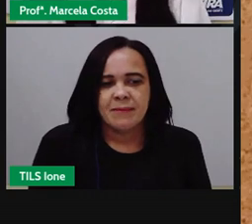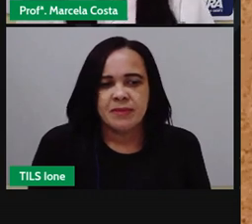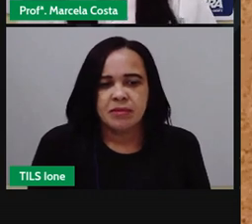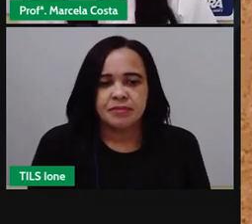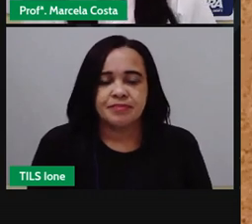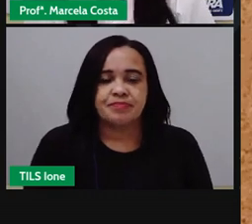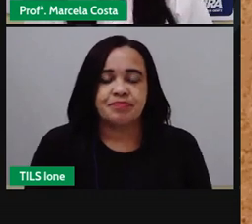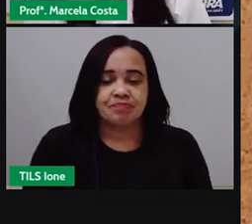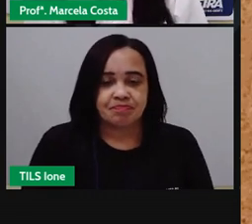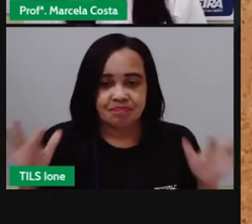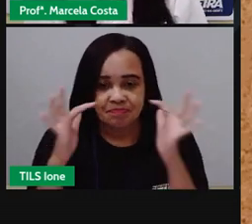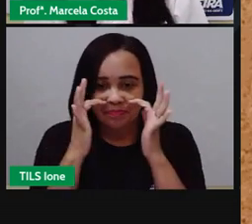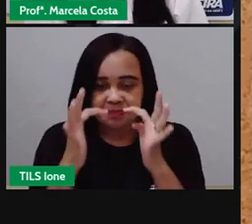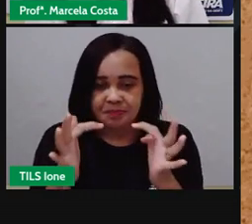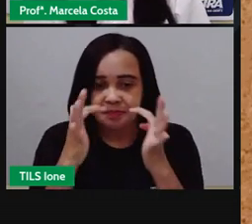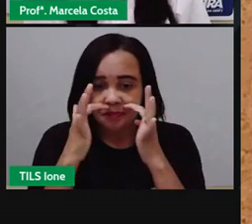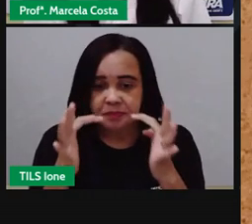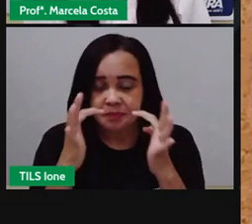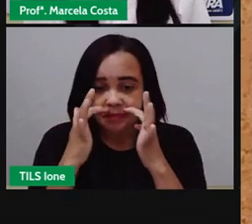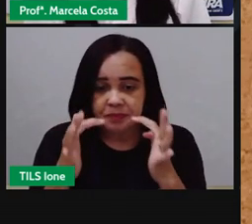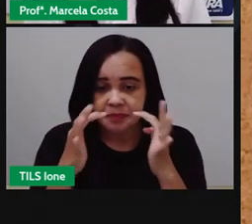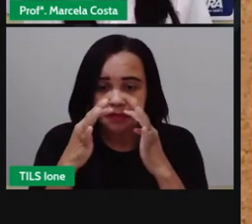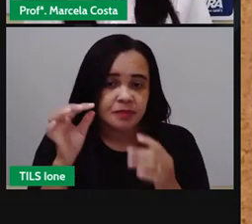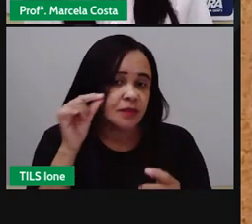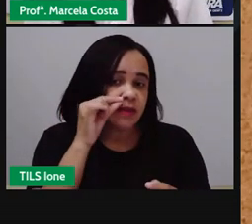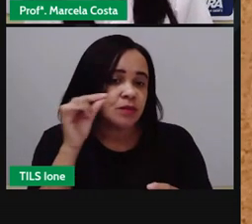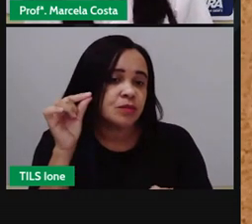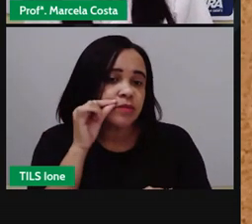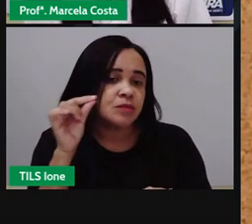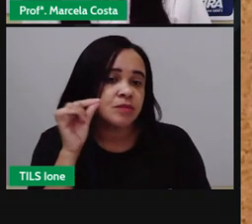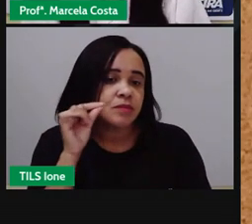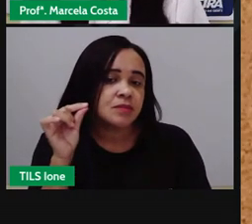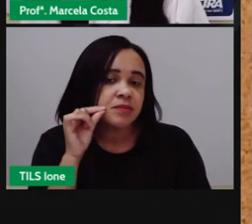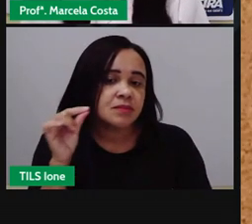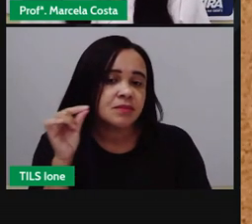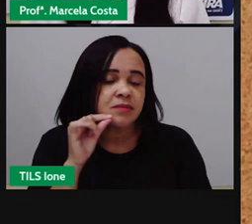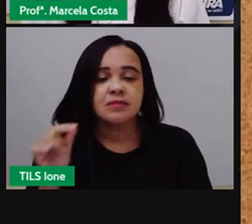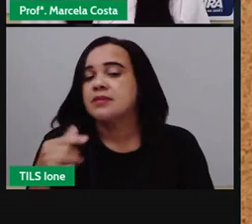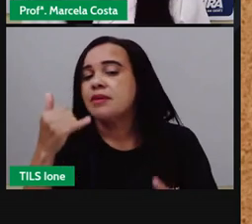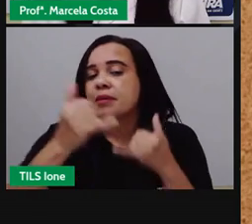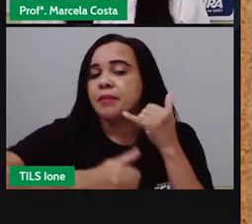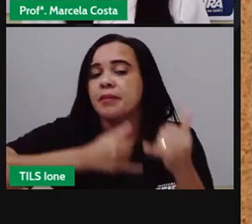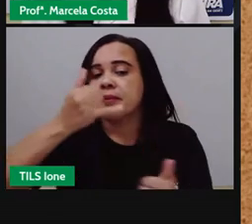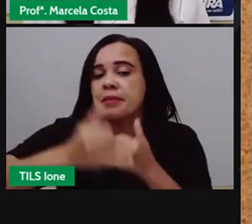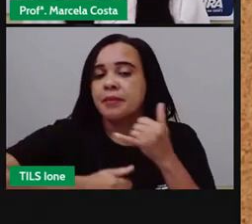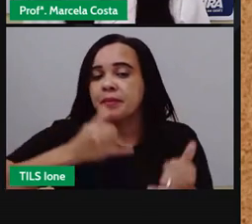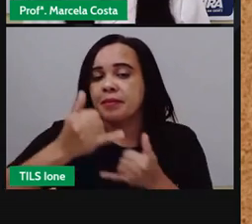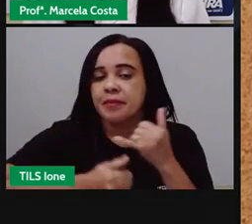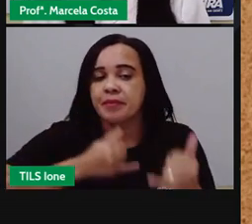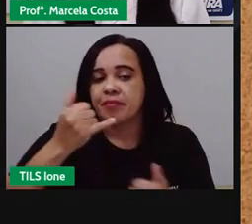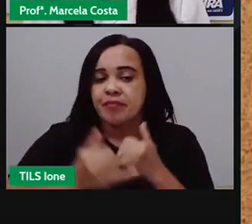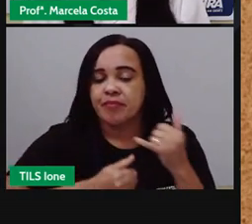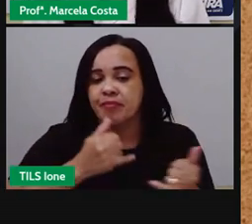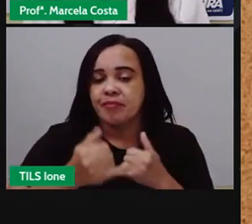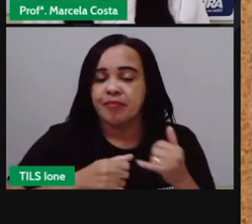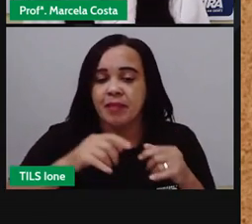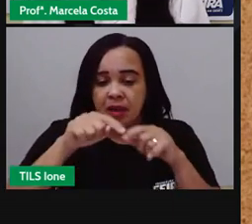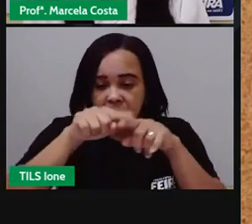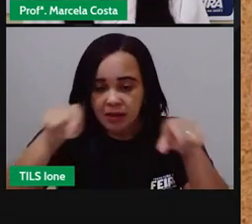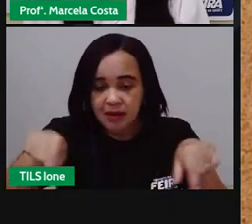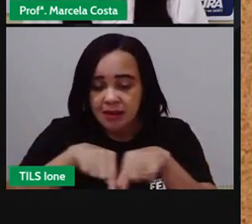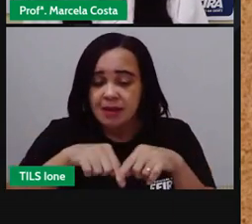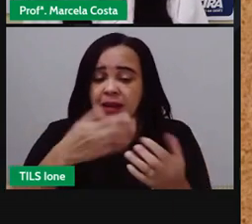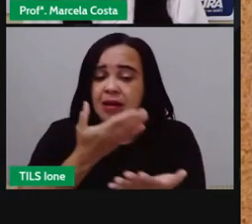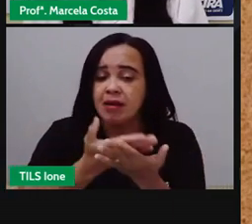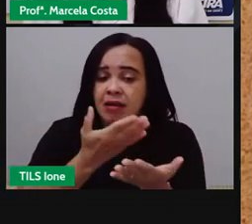observem esse outro gráfico qual a brincadeira preferida da turma do segundo